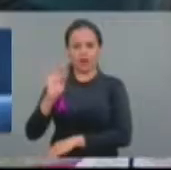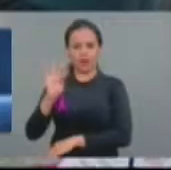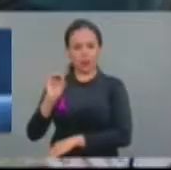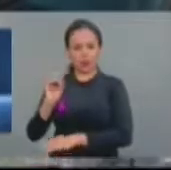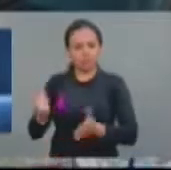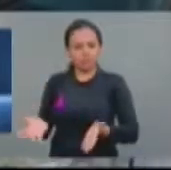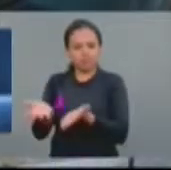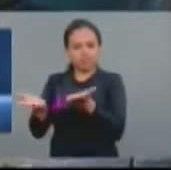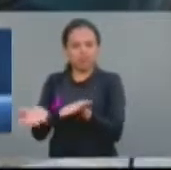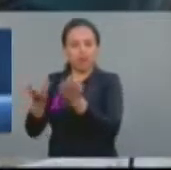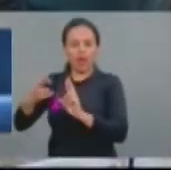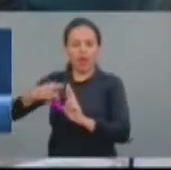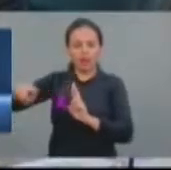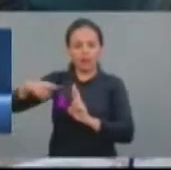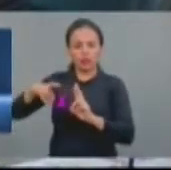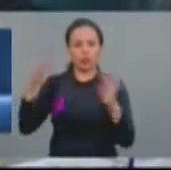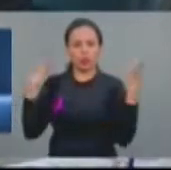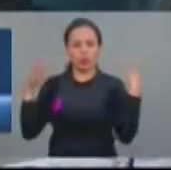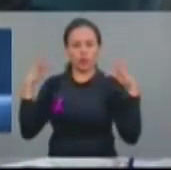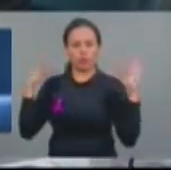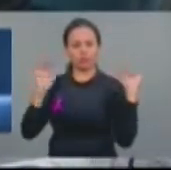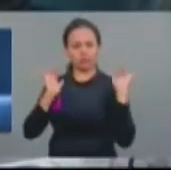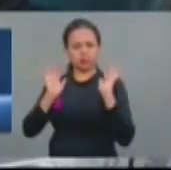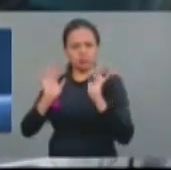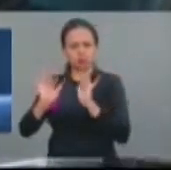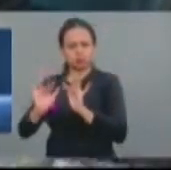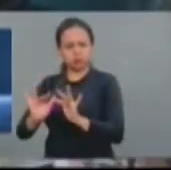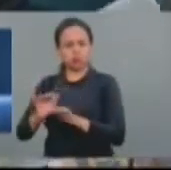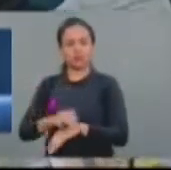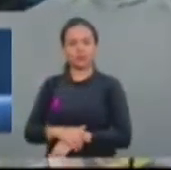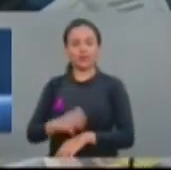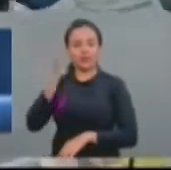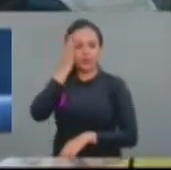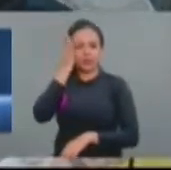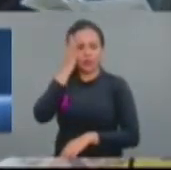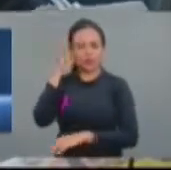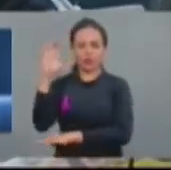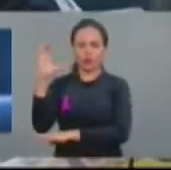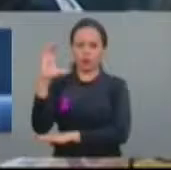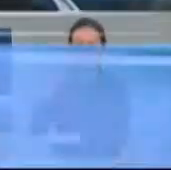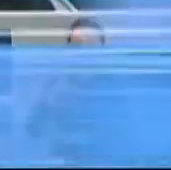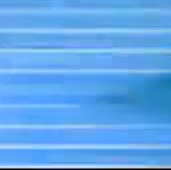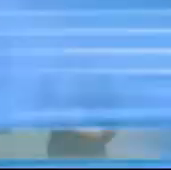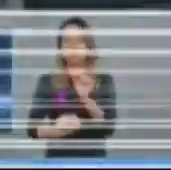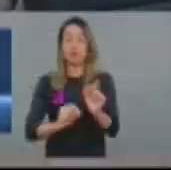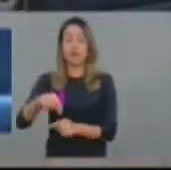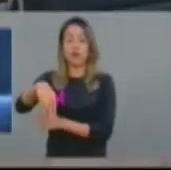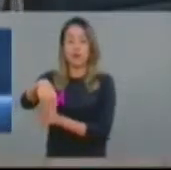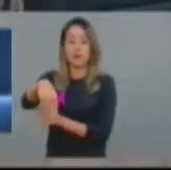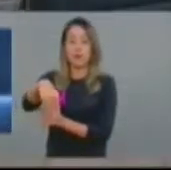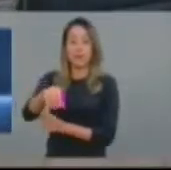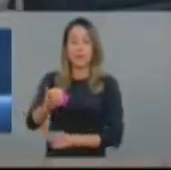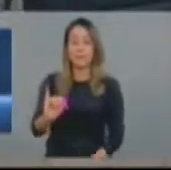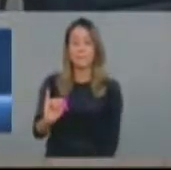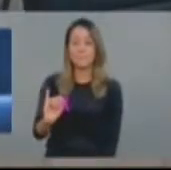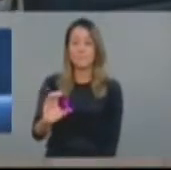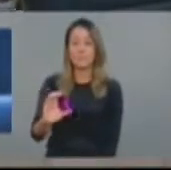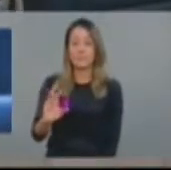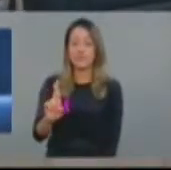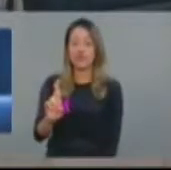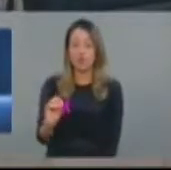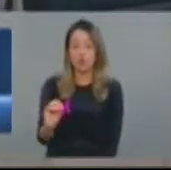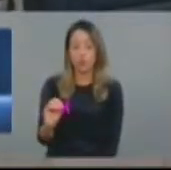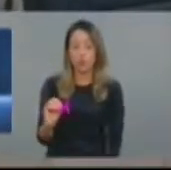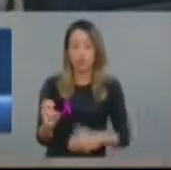lá no município do Crato. Então, lá a gente vê fortalecido o turismo de evento, turismo religioso. O trabalho e a geração de empregos